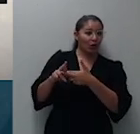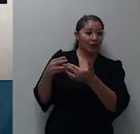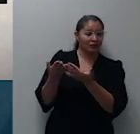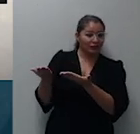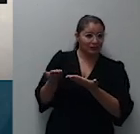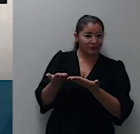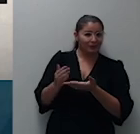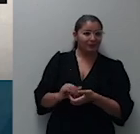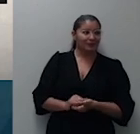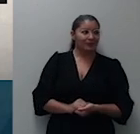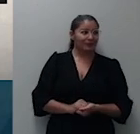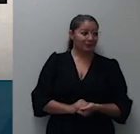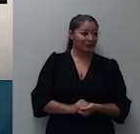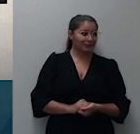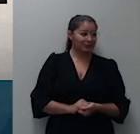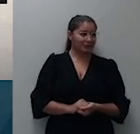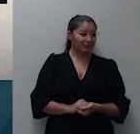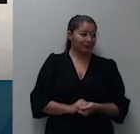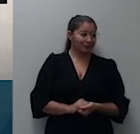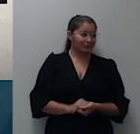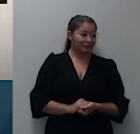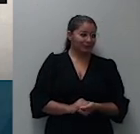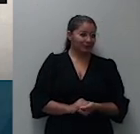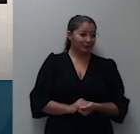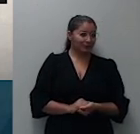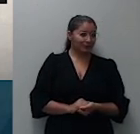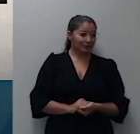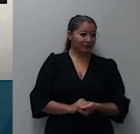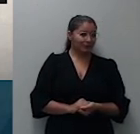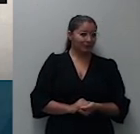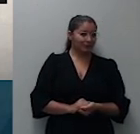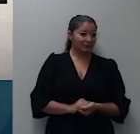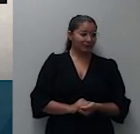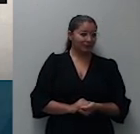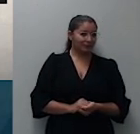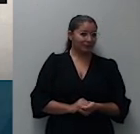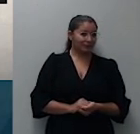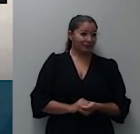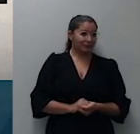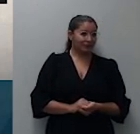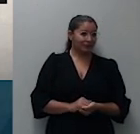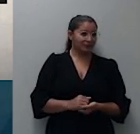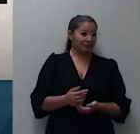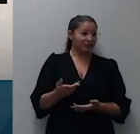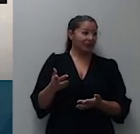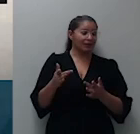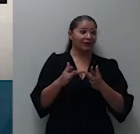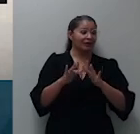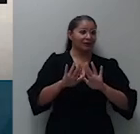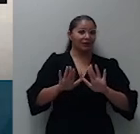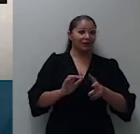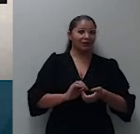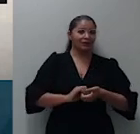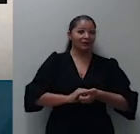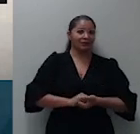é o BBKO consulte ele é o recorrente